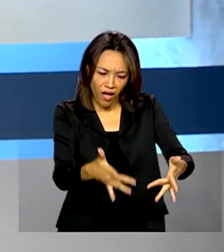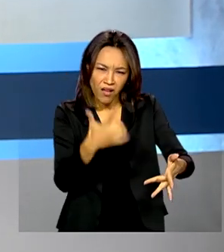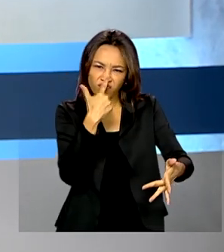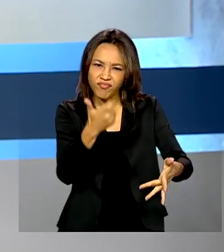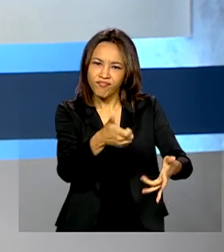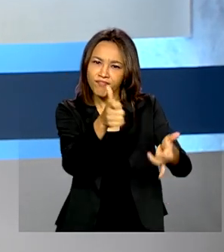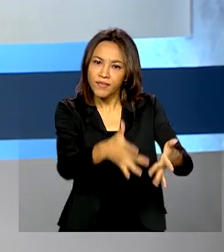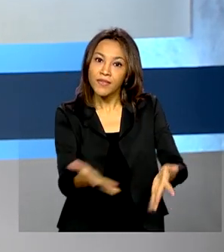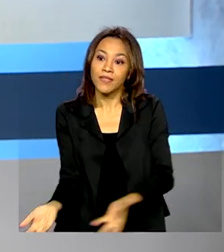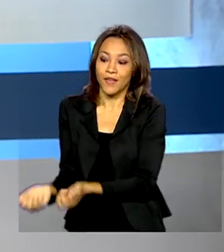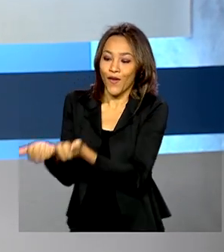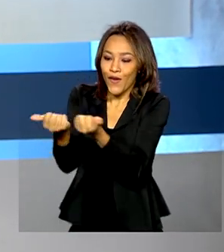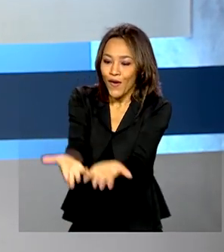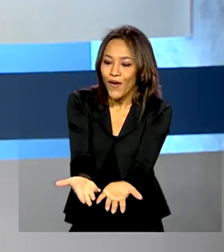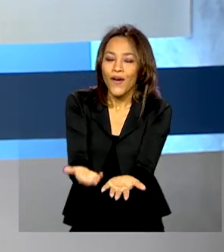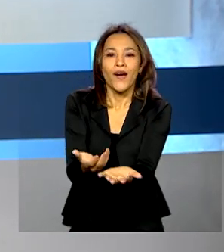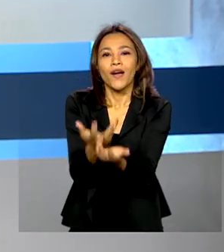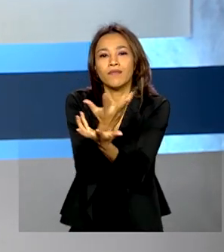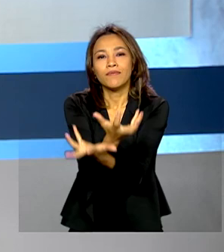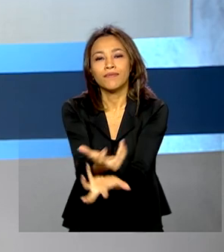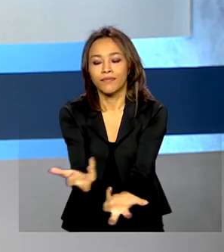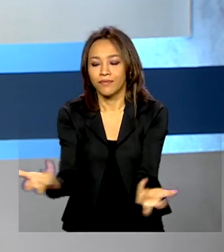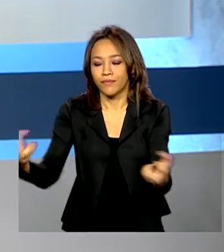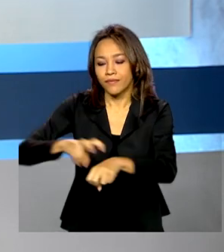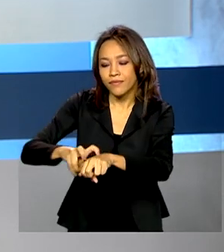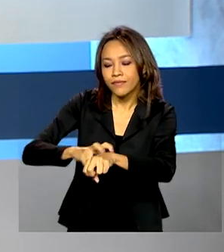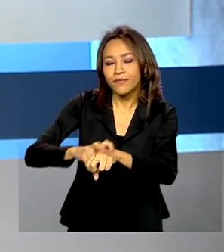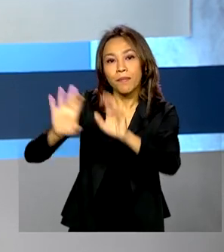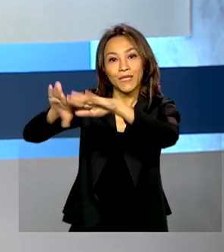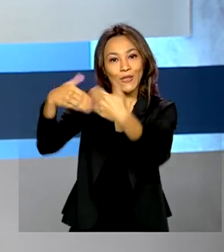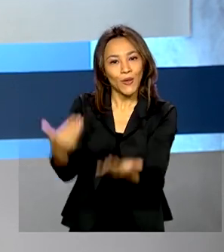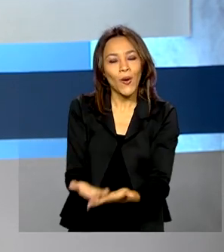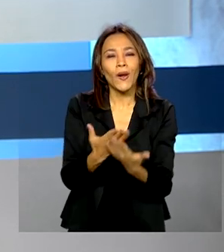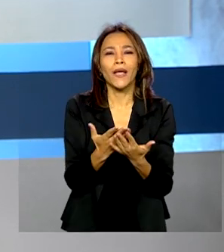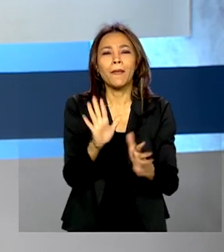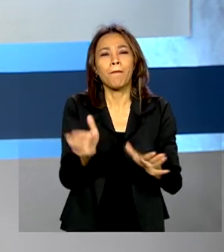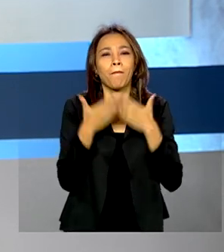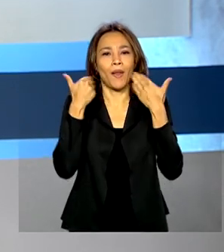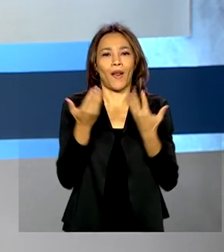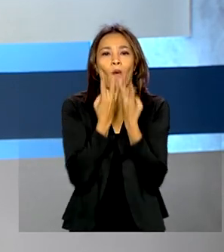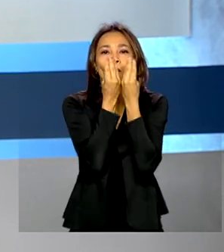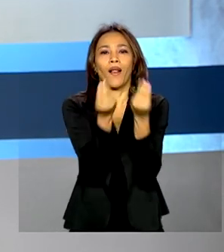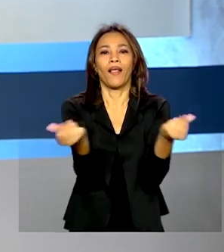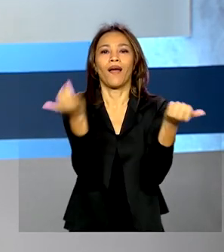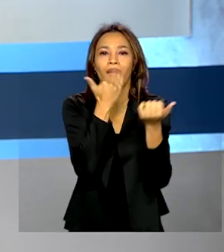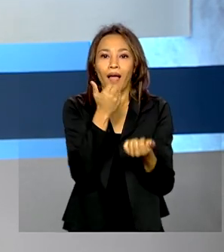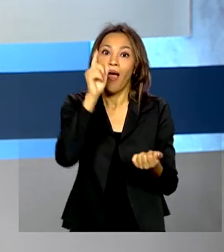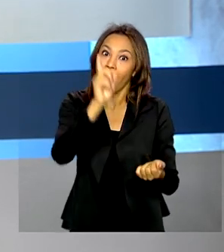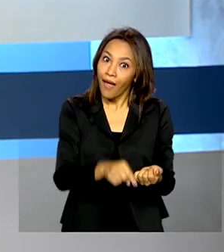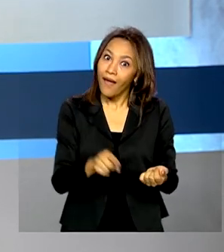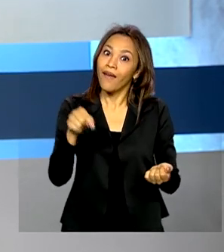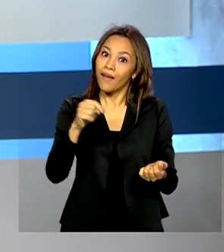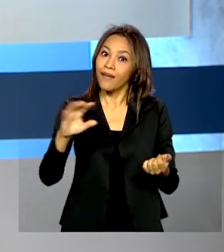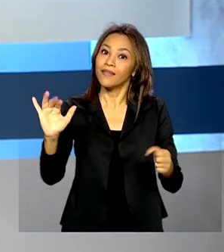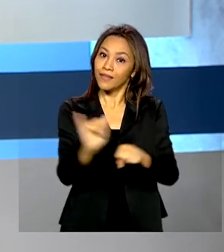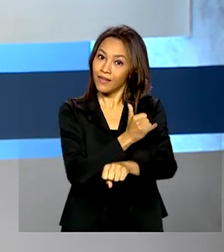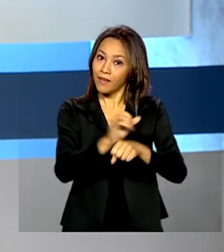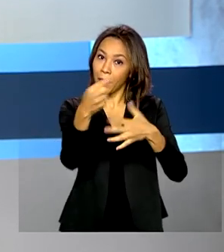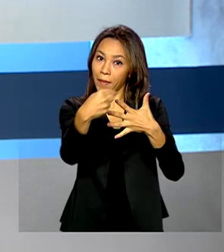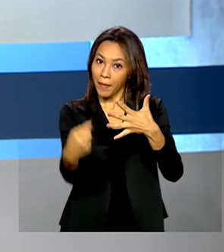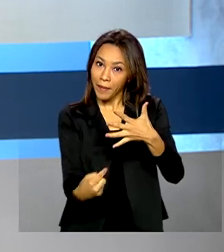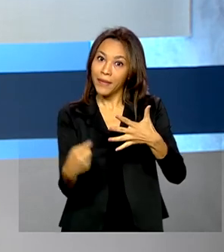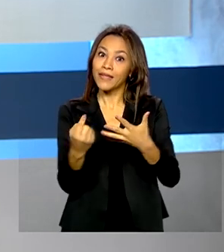fornecer hortaliças para escolas e ainda melhorar a qualidade da alimentação da vizinhança são algumas das vantagens das hortas